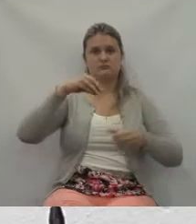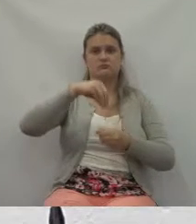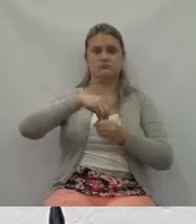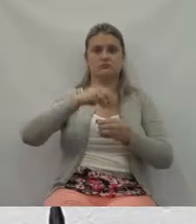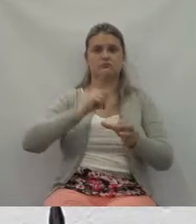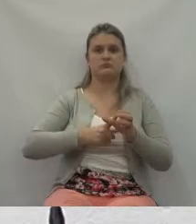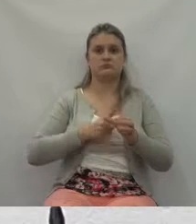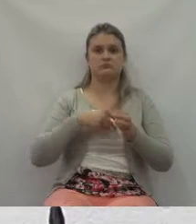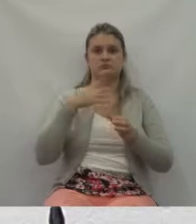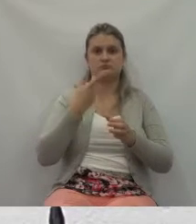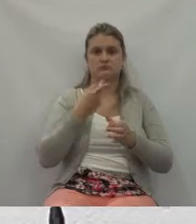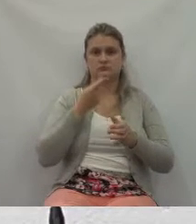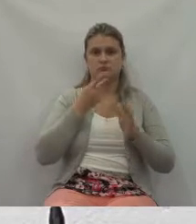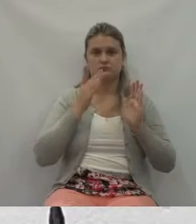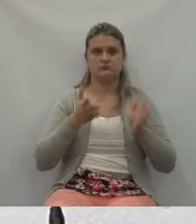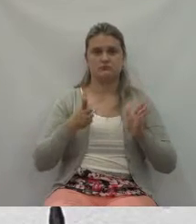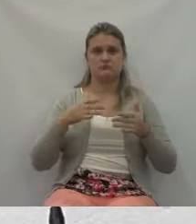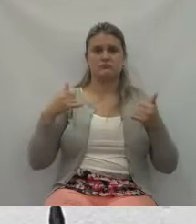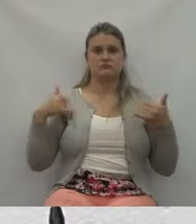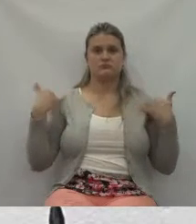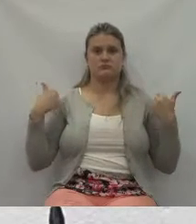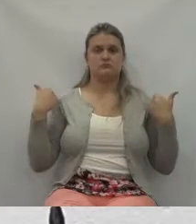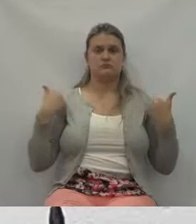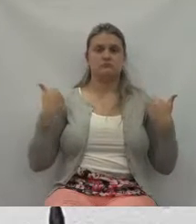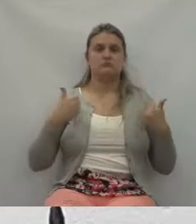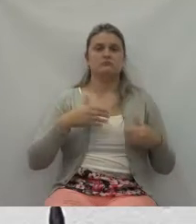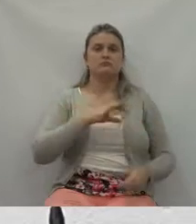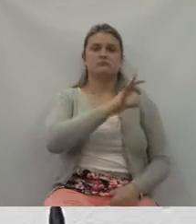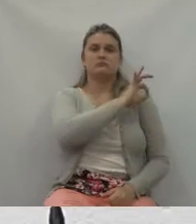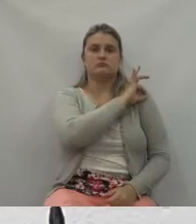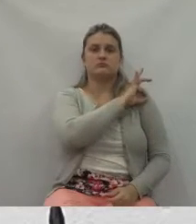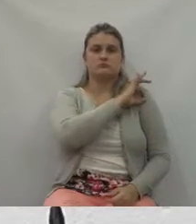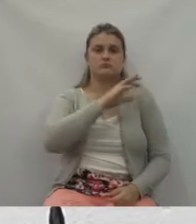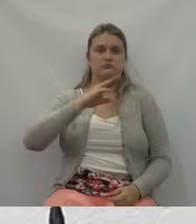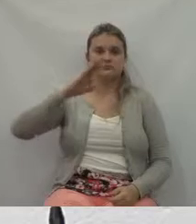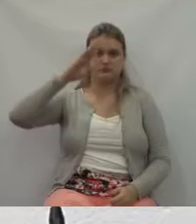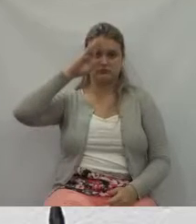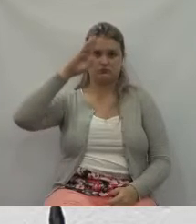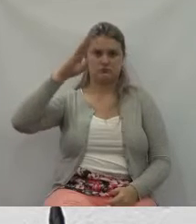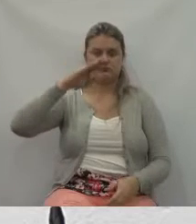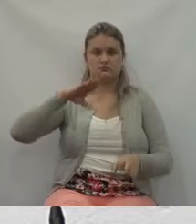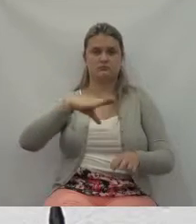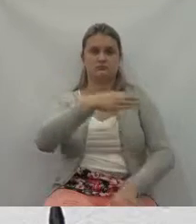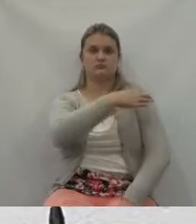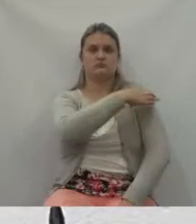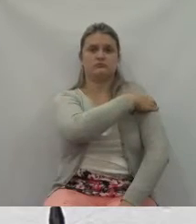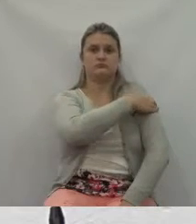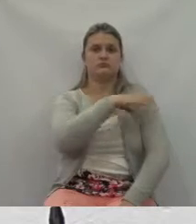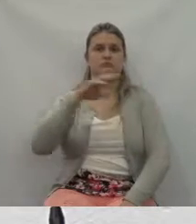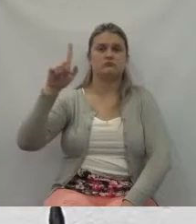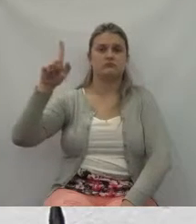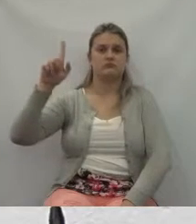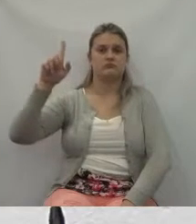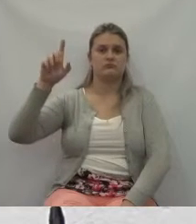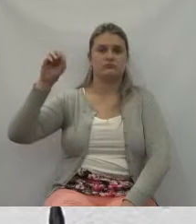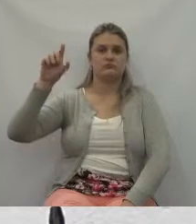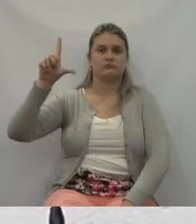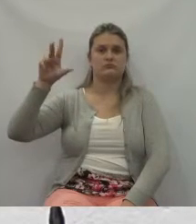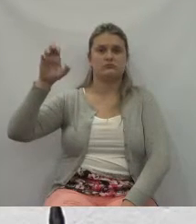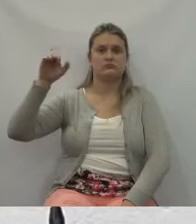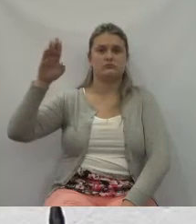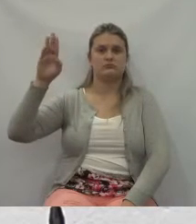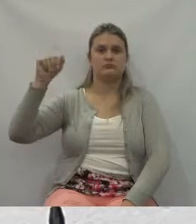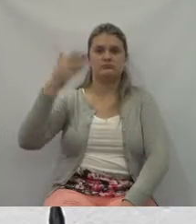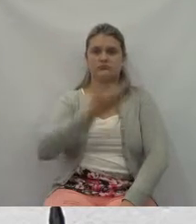aniversário da polícia militar, do capitão Golemba também, que foi uma bela aquisição, que veio recentemente para cá, um belo